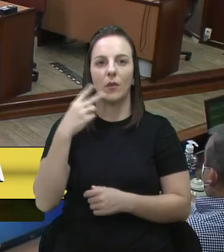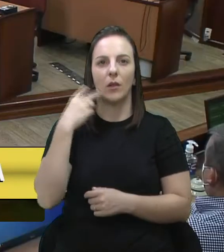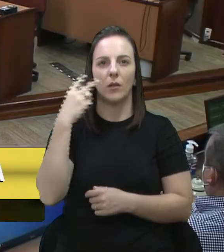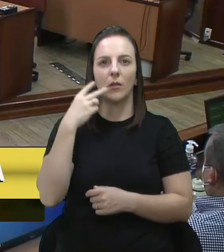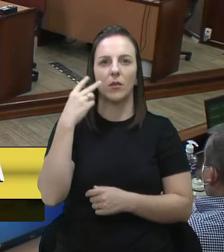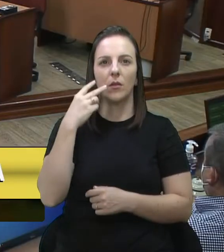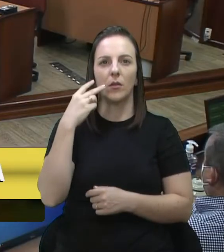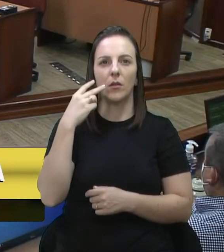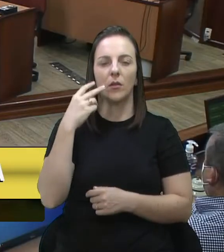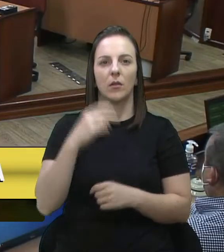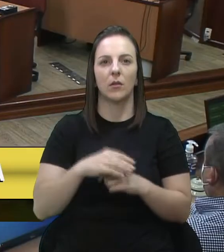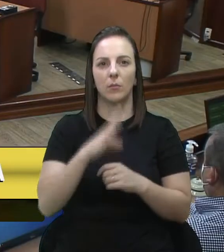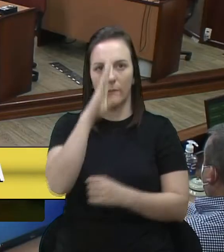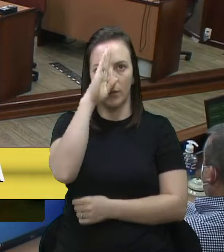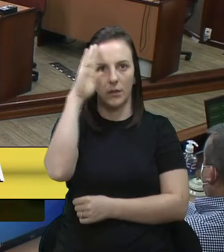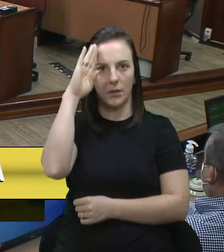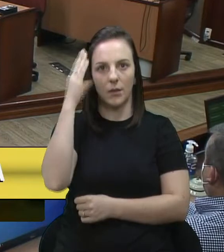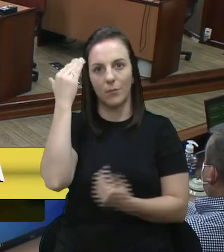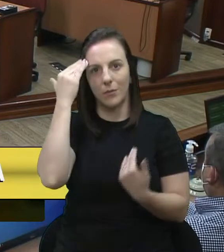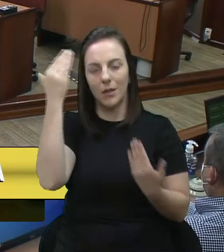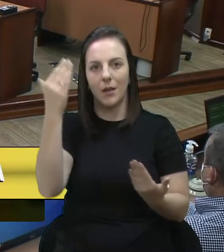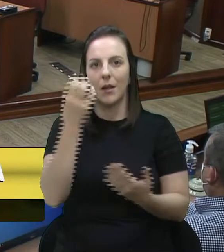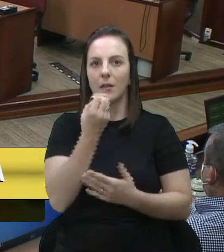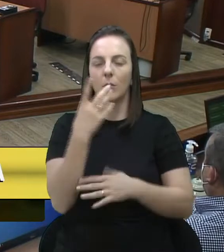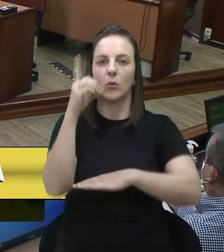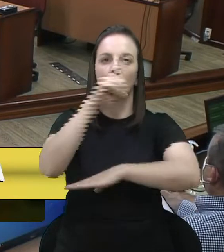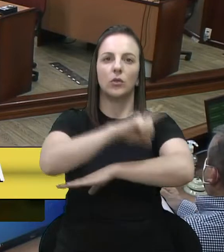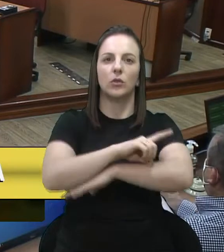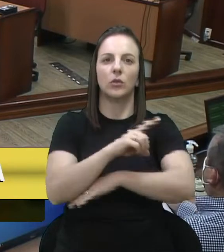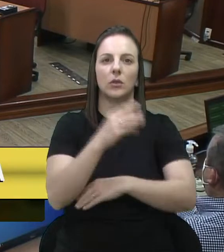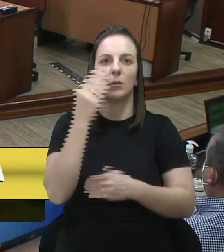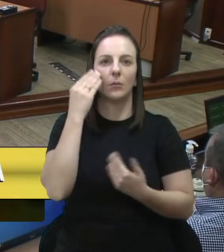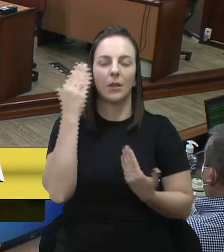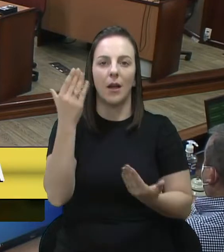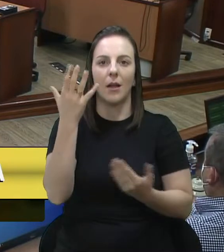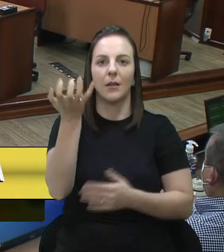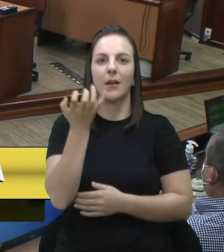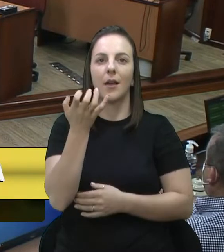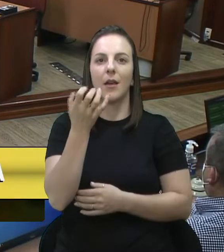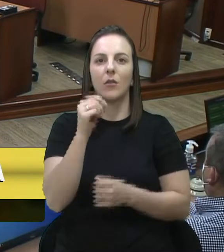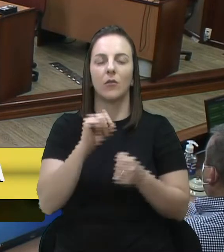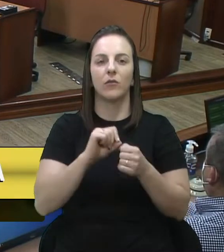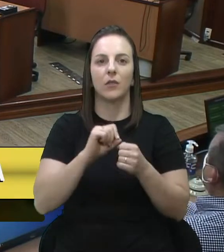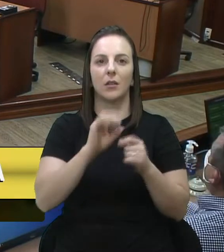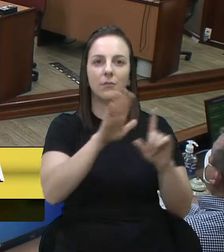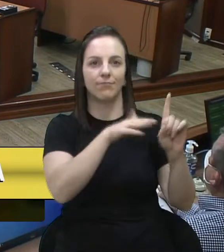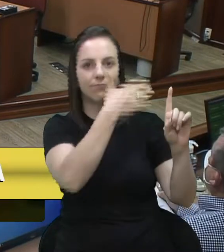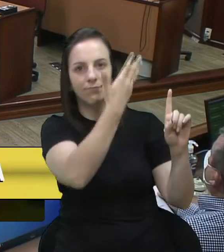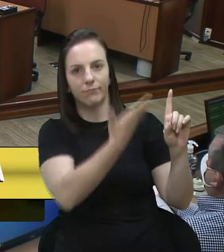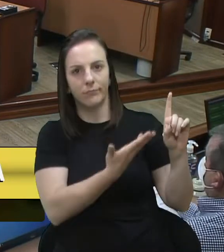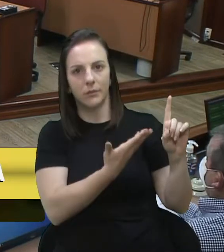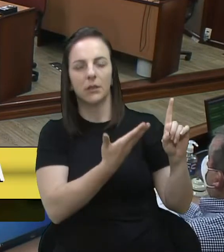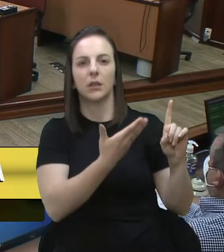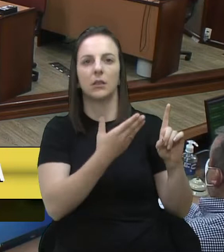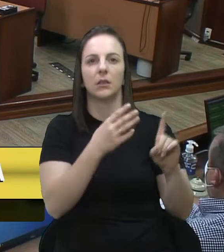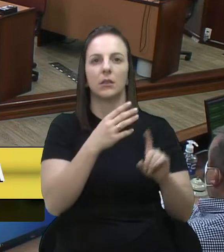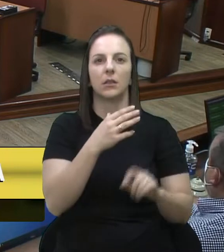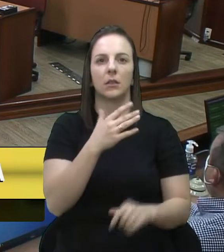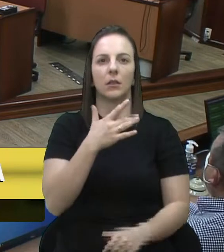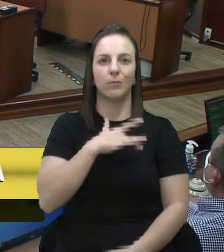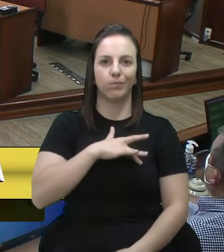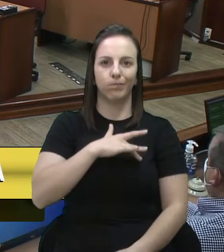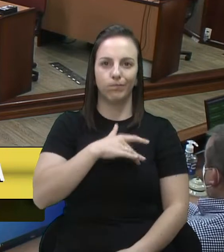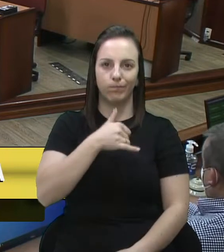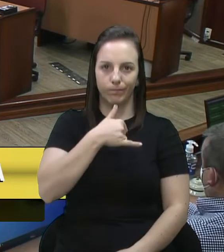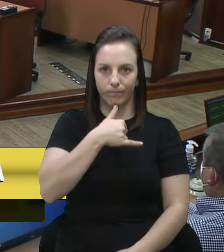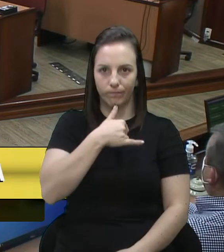Obrigado. Bom dia, senhor presidente. Obrigado. Gostaria de fazer aqui um voto de pesar ao proprietário e